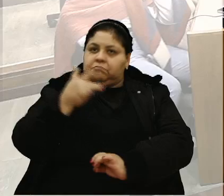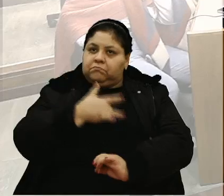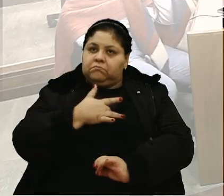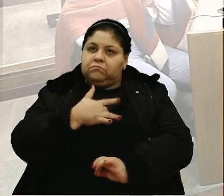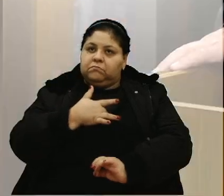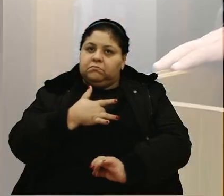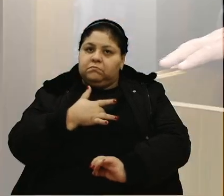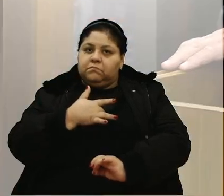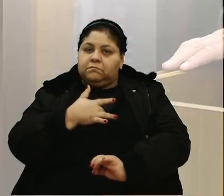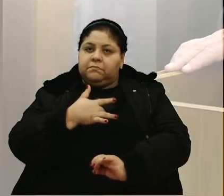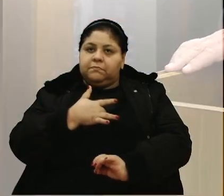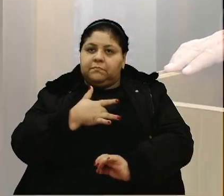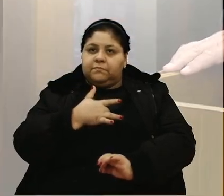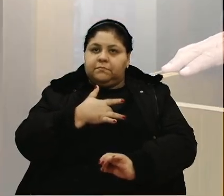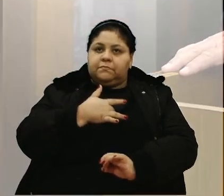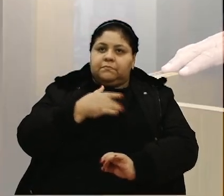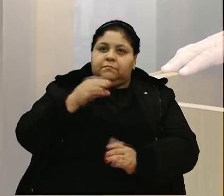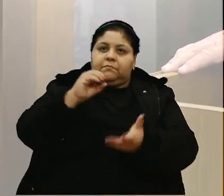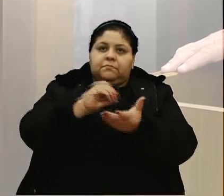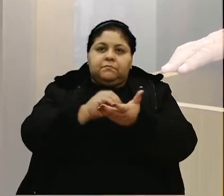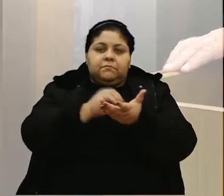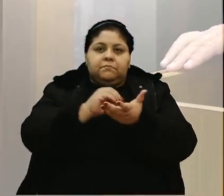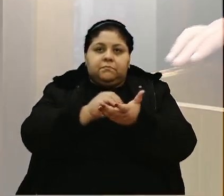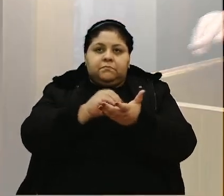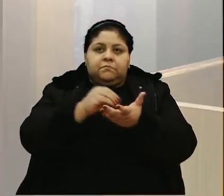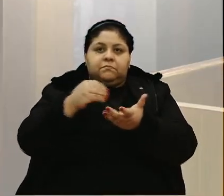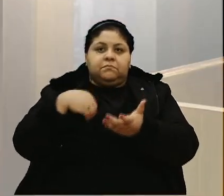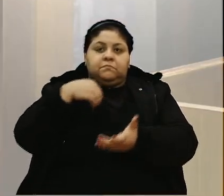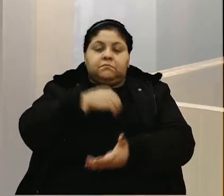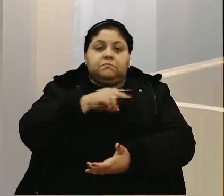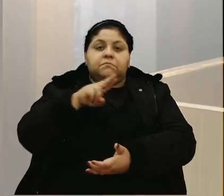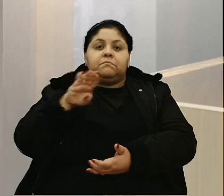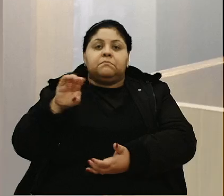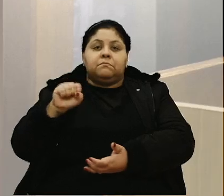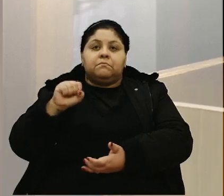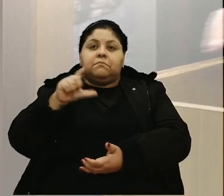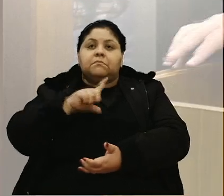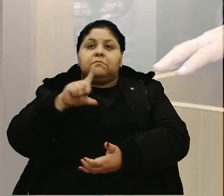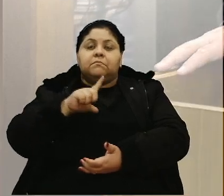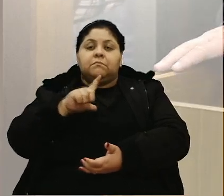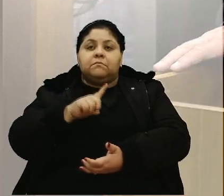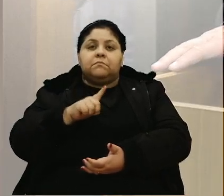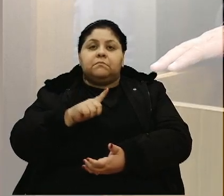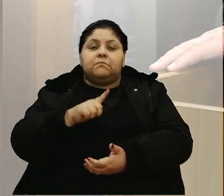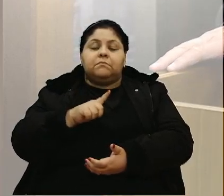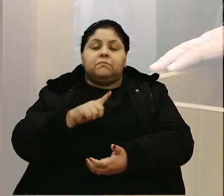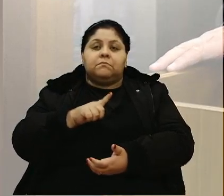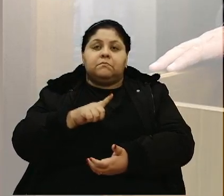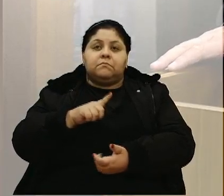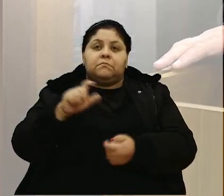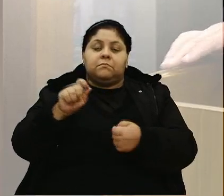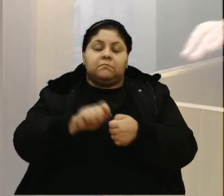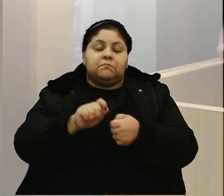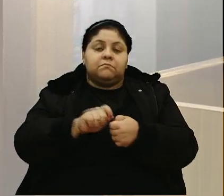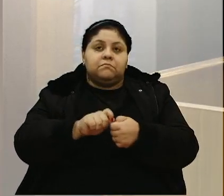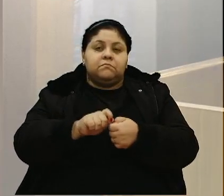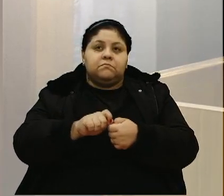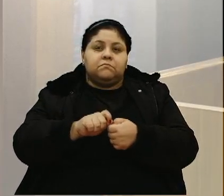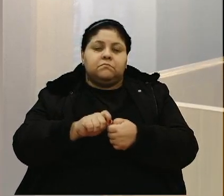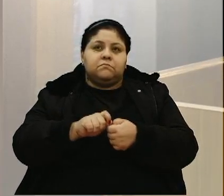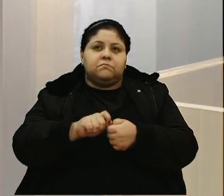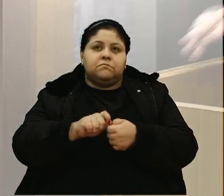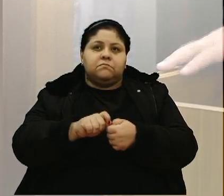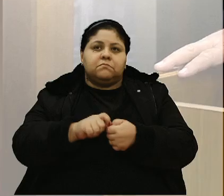pra não faltar médico nas UBS, eu vou dizer o seguinte, vereador Lucas, tem que fazer como foi feito, foi feito lá